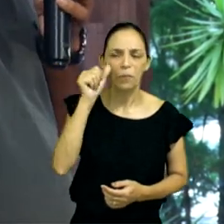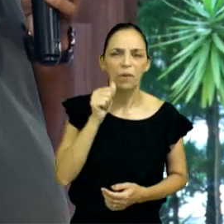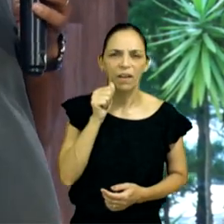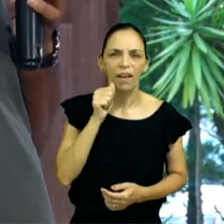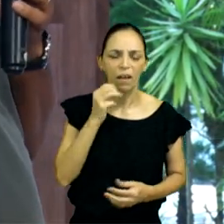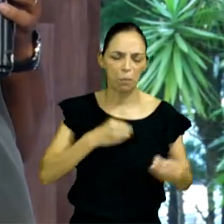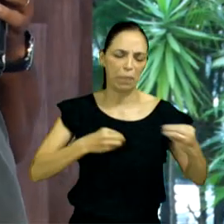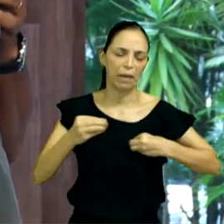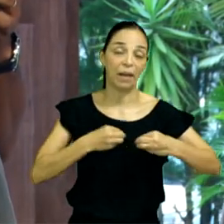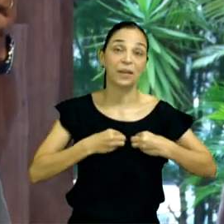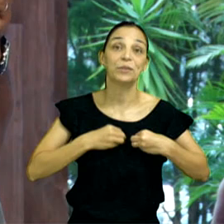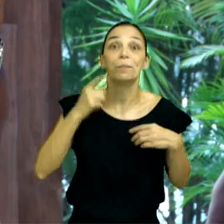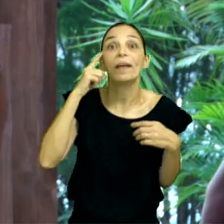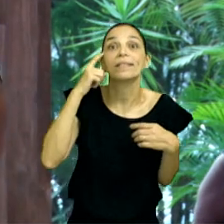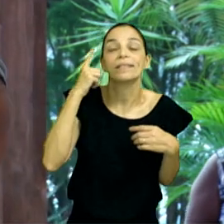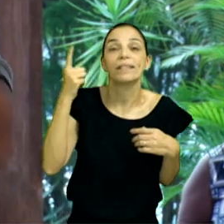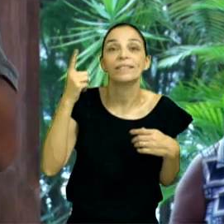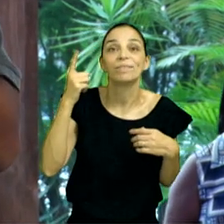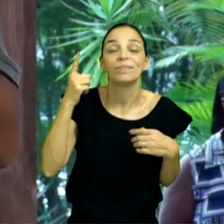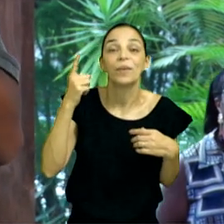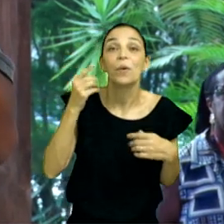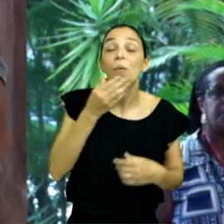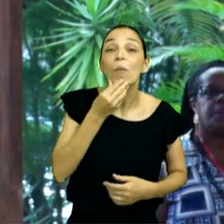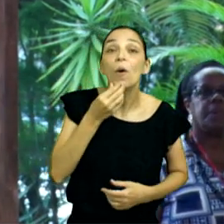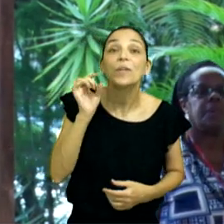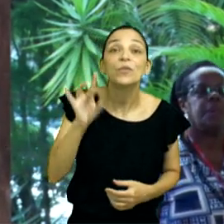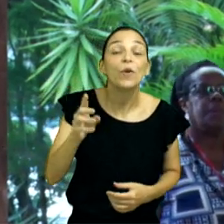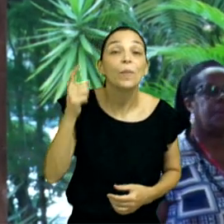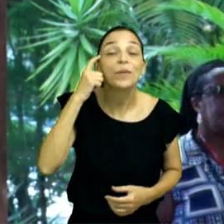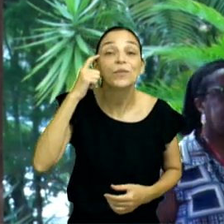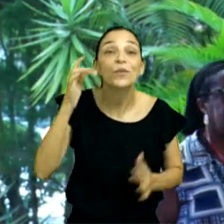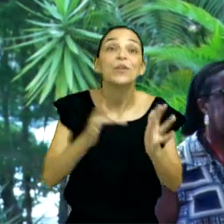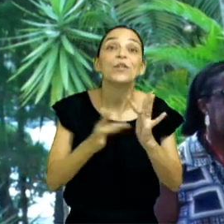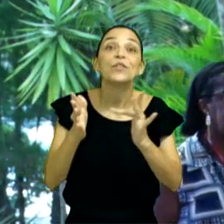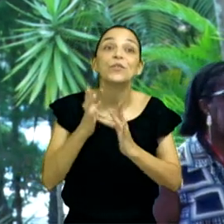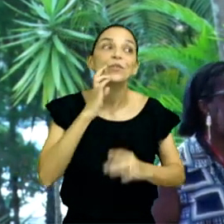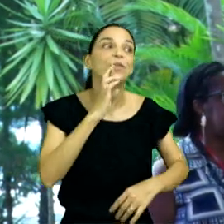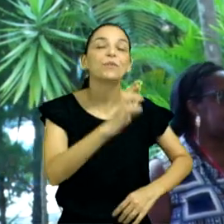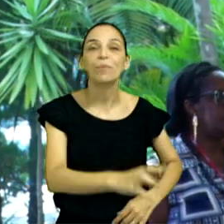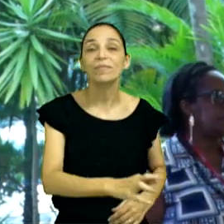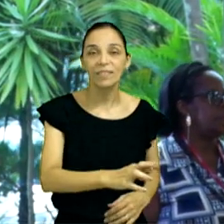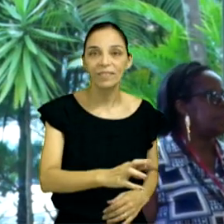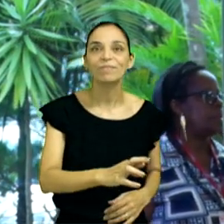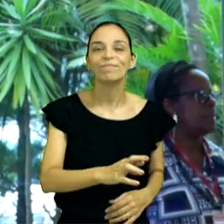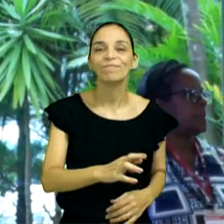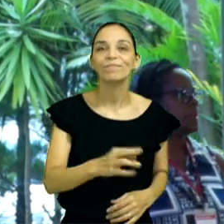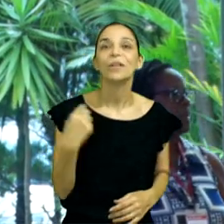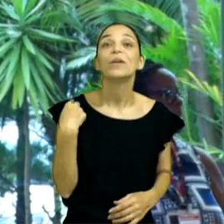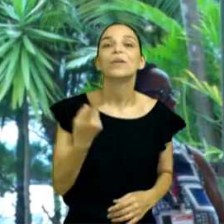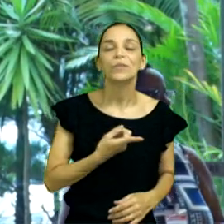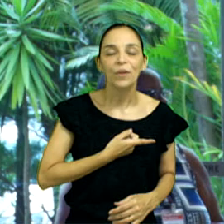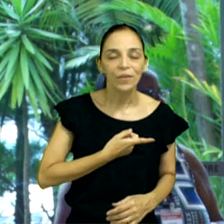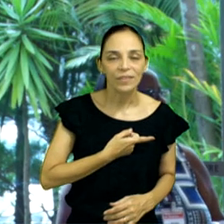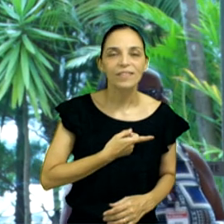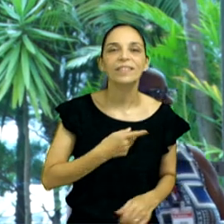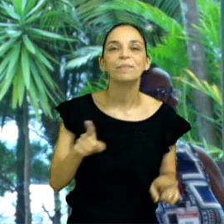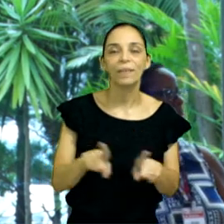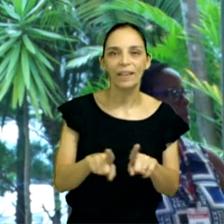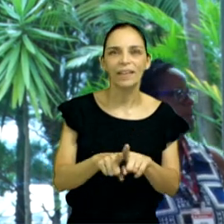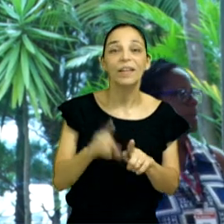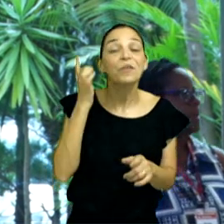Olha só, amados, é muito fácil nós acharmos e condenarmos agora Simão.